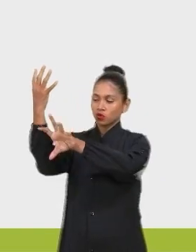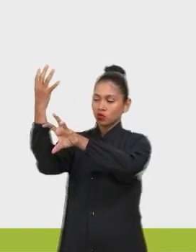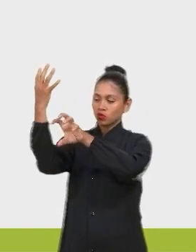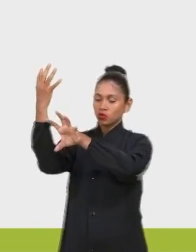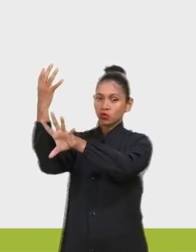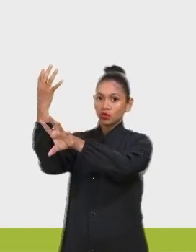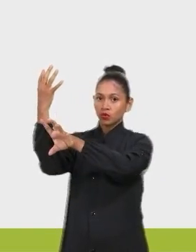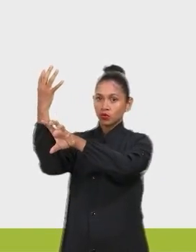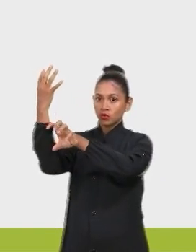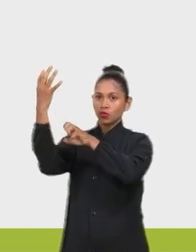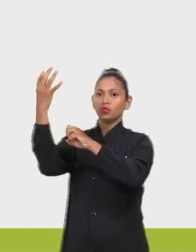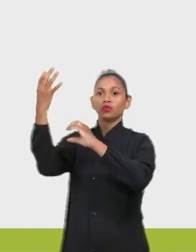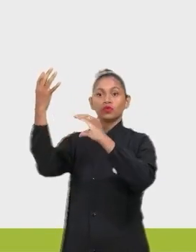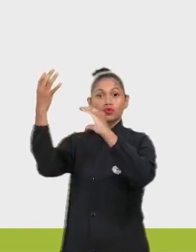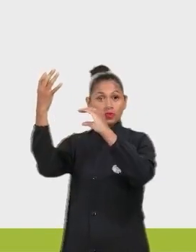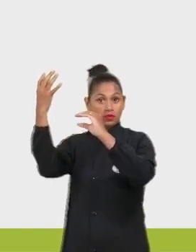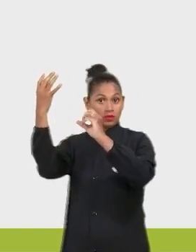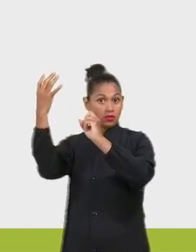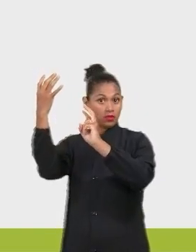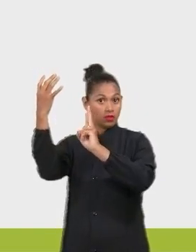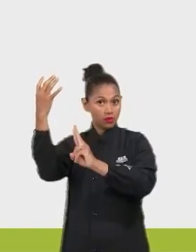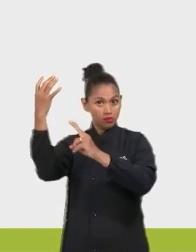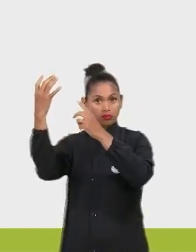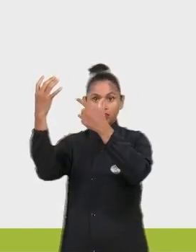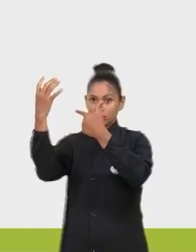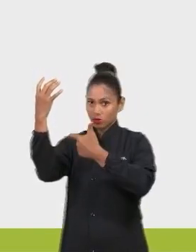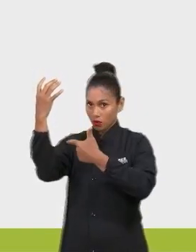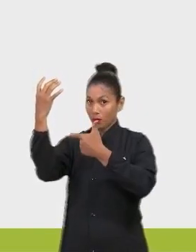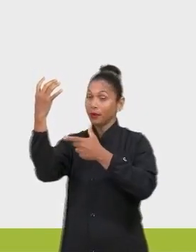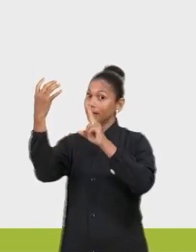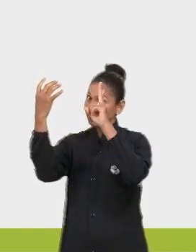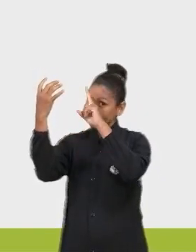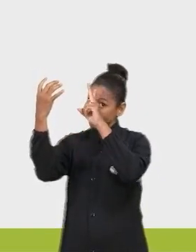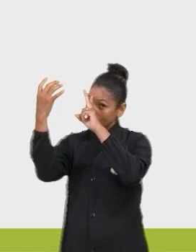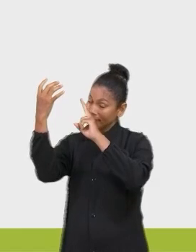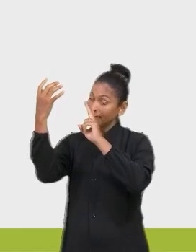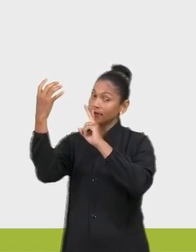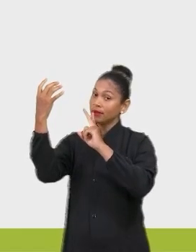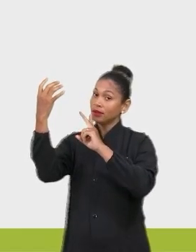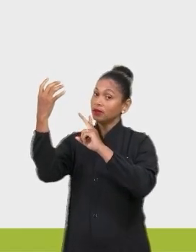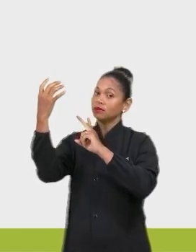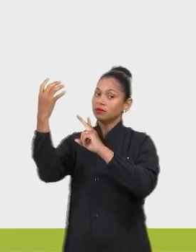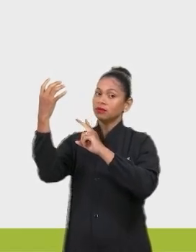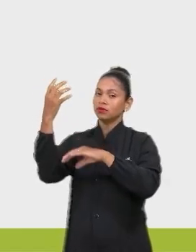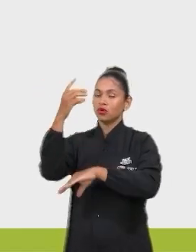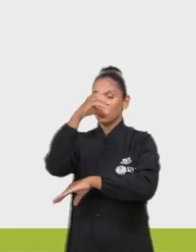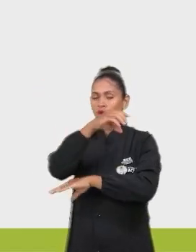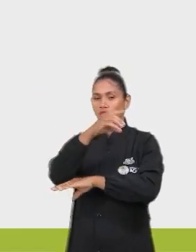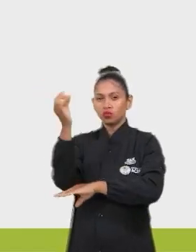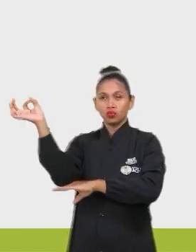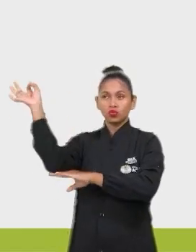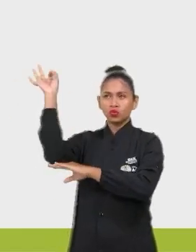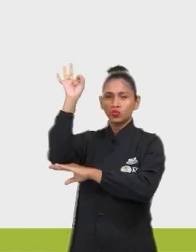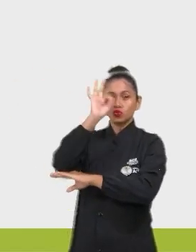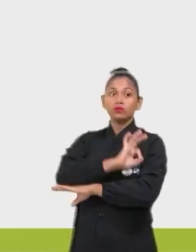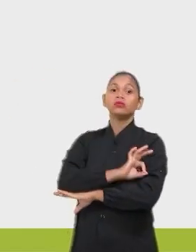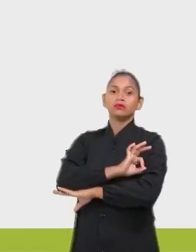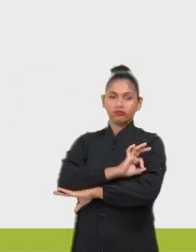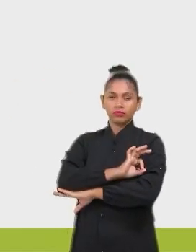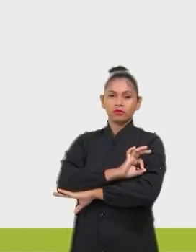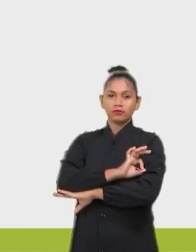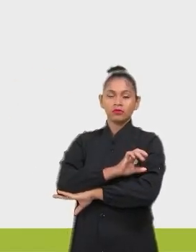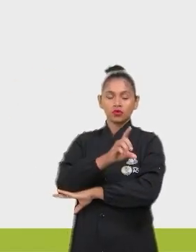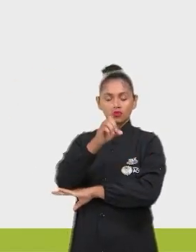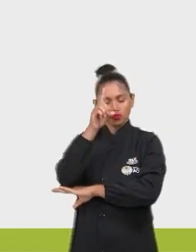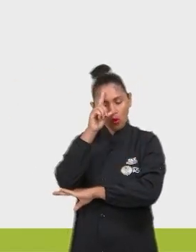Lembrem da historinha que eu acabei de contar para vocês. Durante todo o dia a planta vai respirar, tá? Aqui ele está